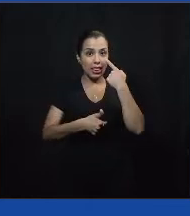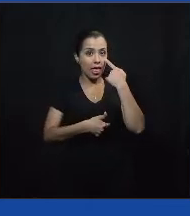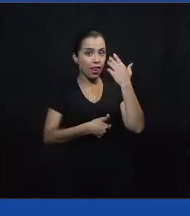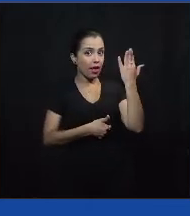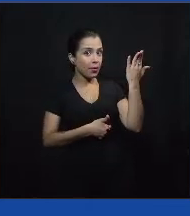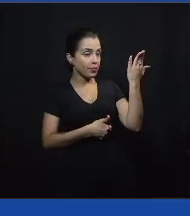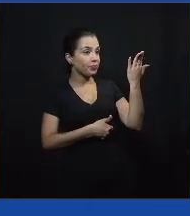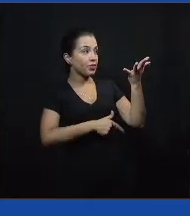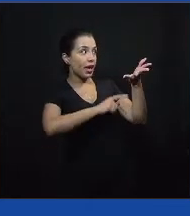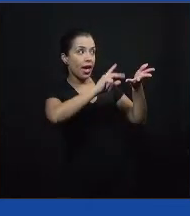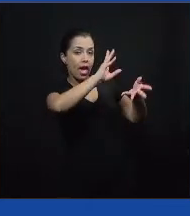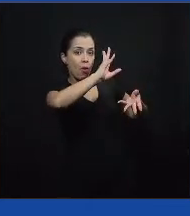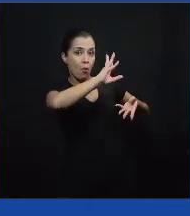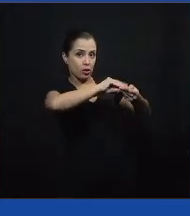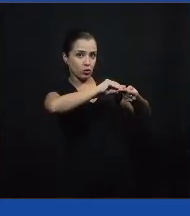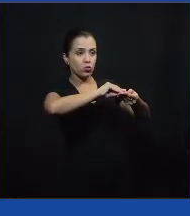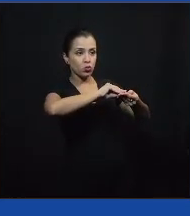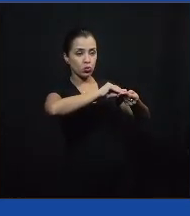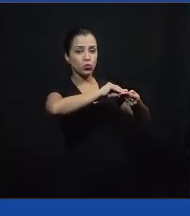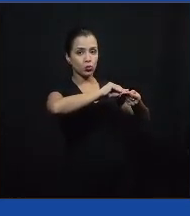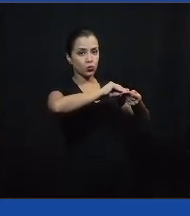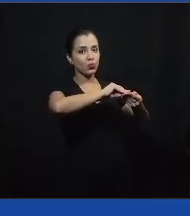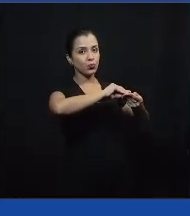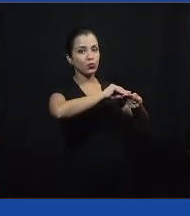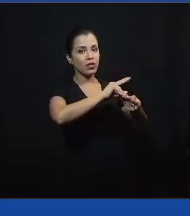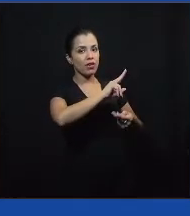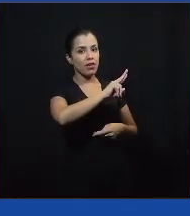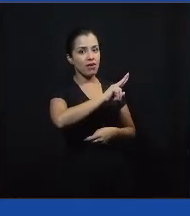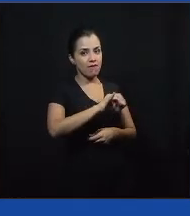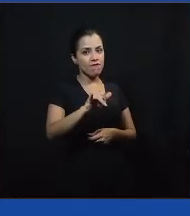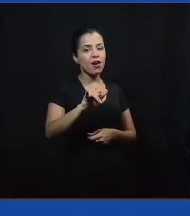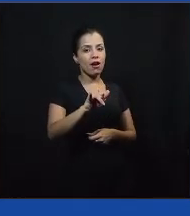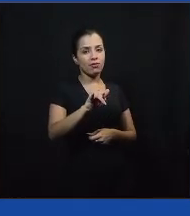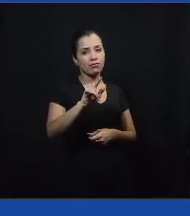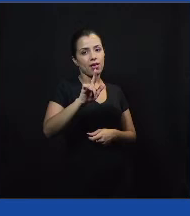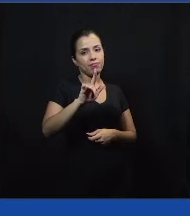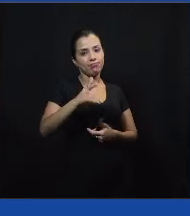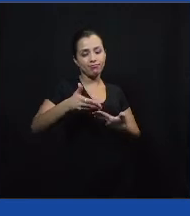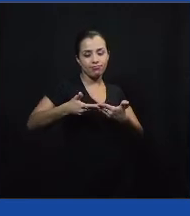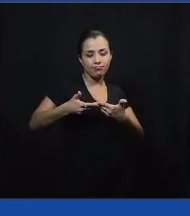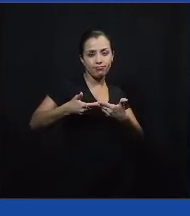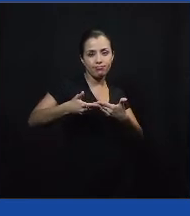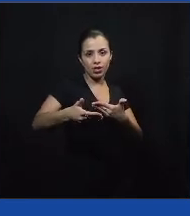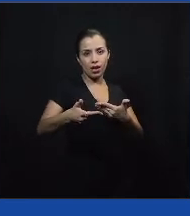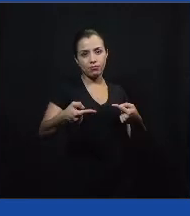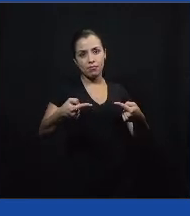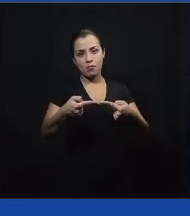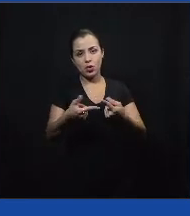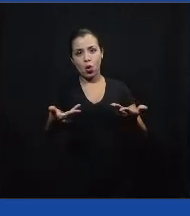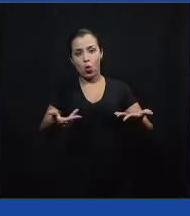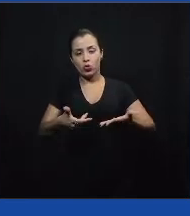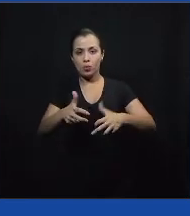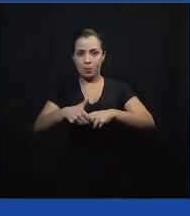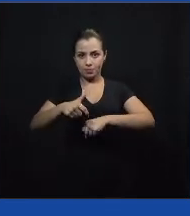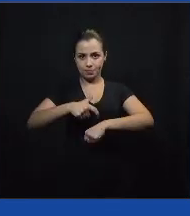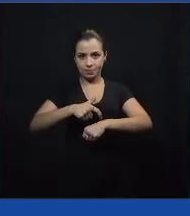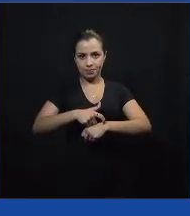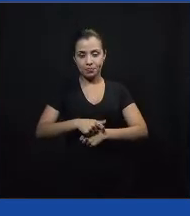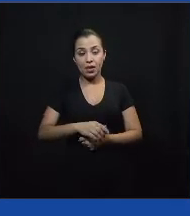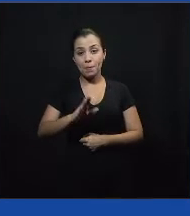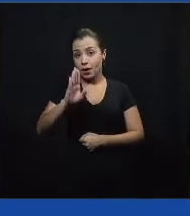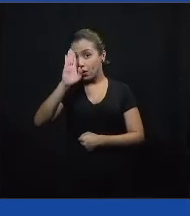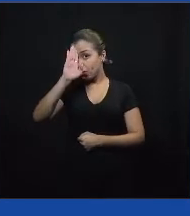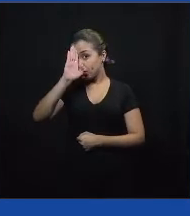já ser o suficiente aqui para a nossa atividade de hoje. Mas o nome da ferramenta é o Canvas de Políticas Públicas.